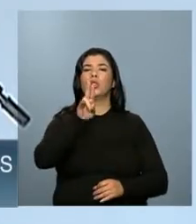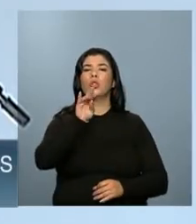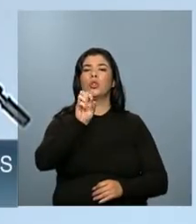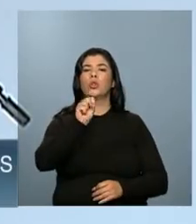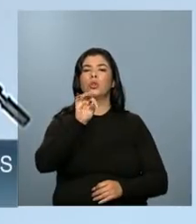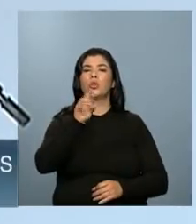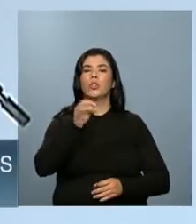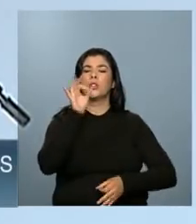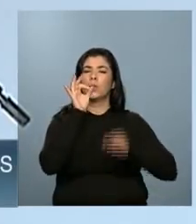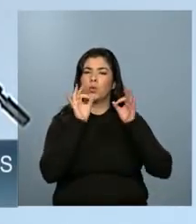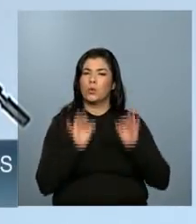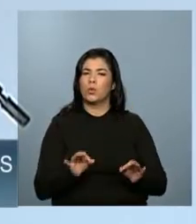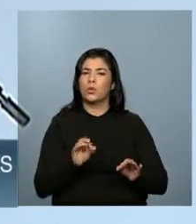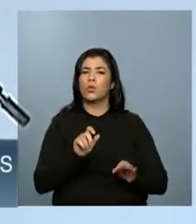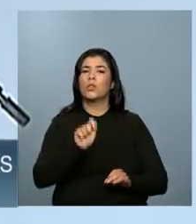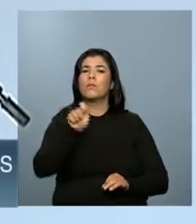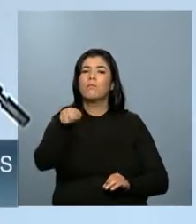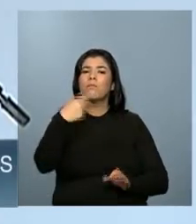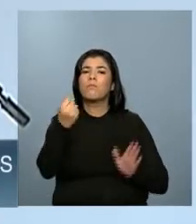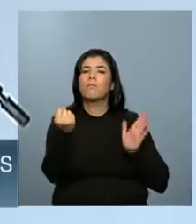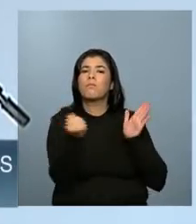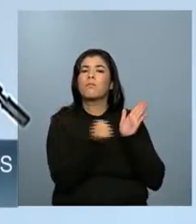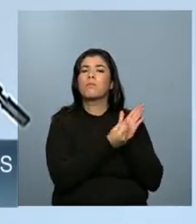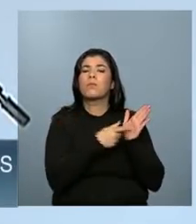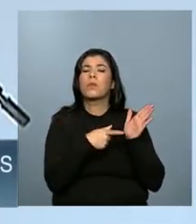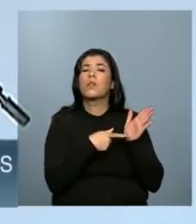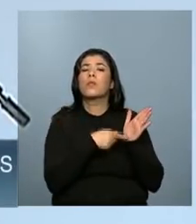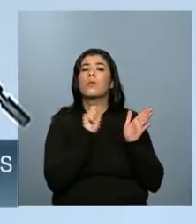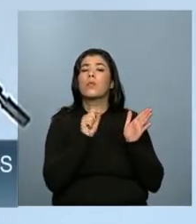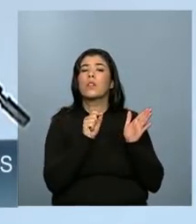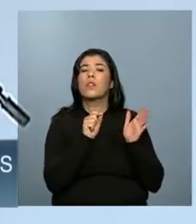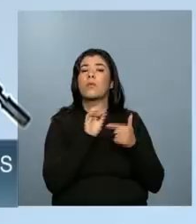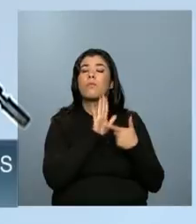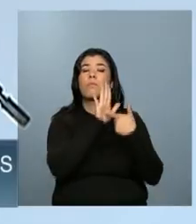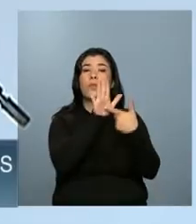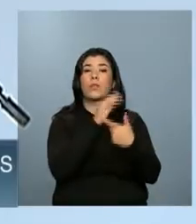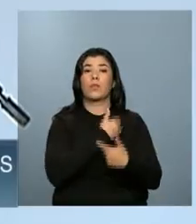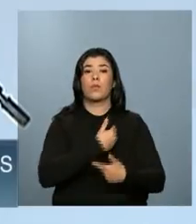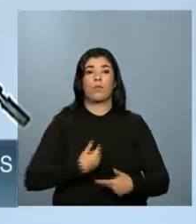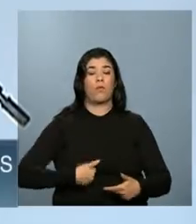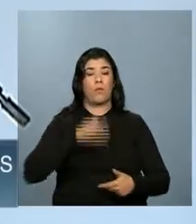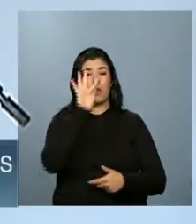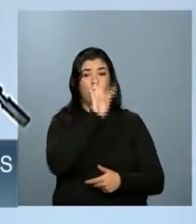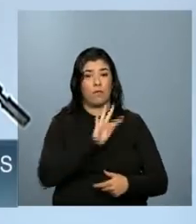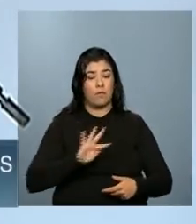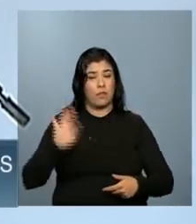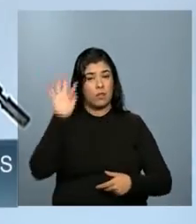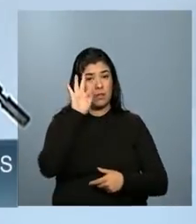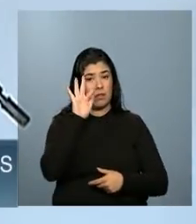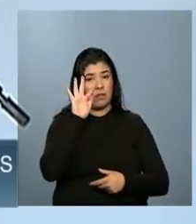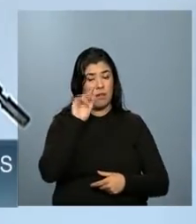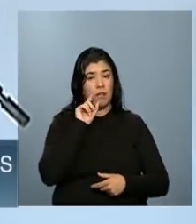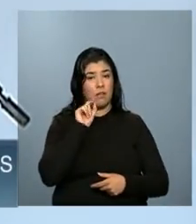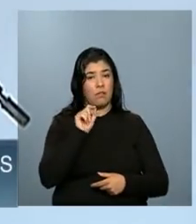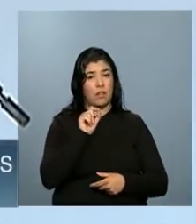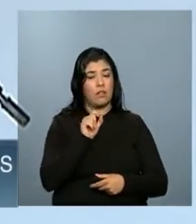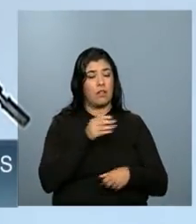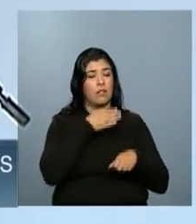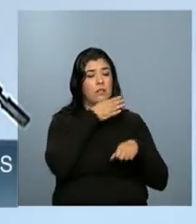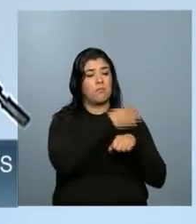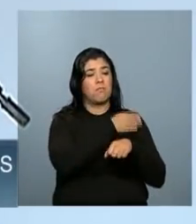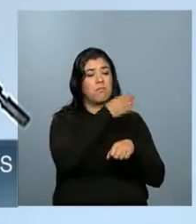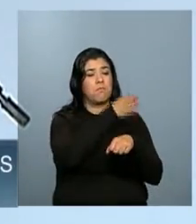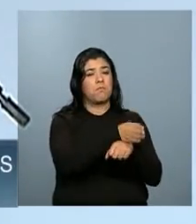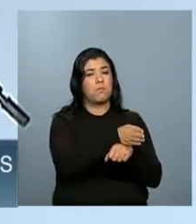É a marca do governo federal que está deixando de colocar dinheiro, recurso, em outros lugares,